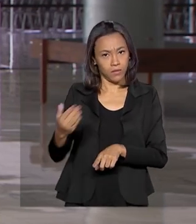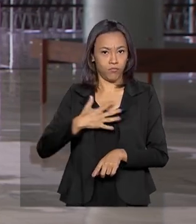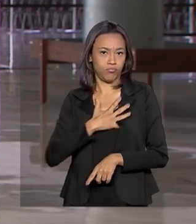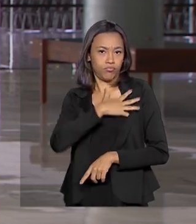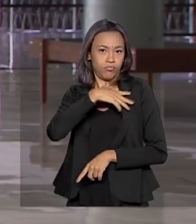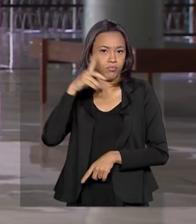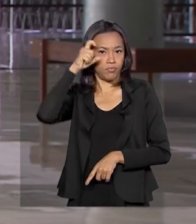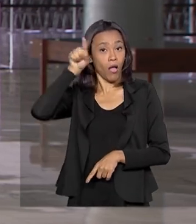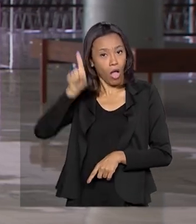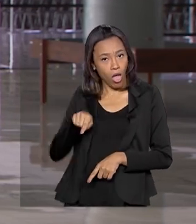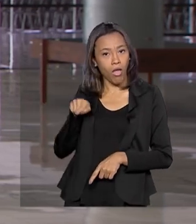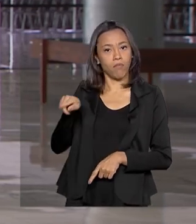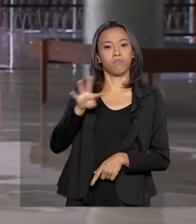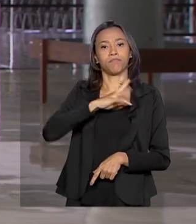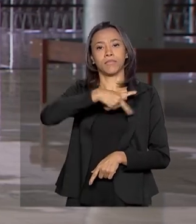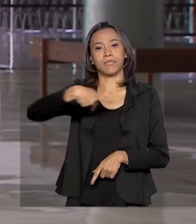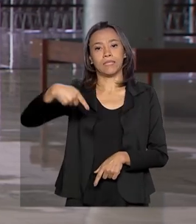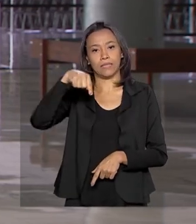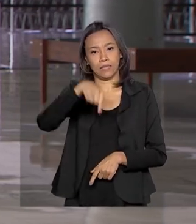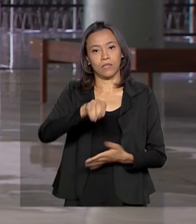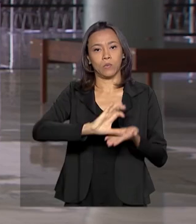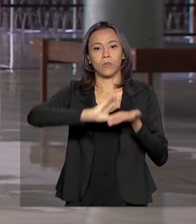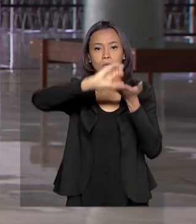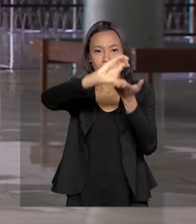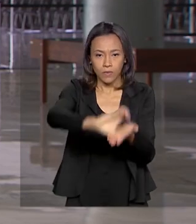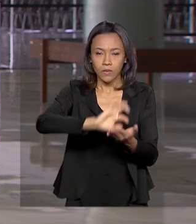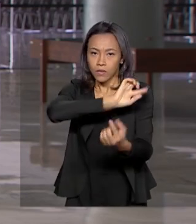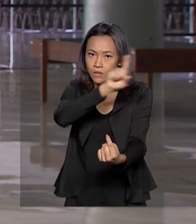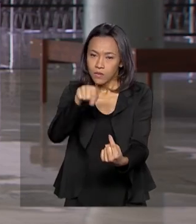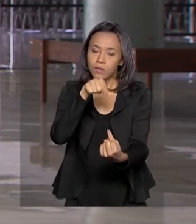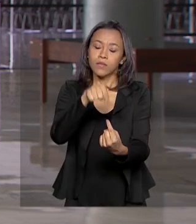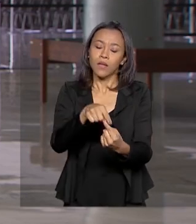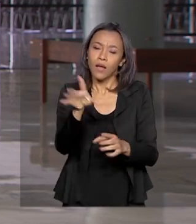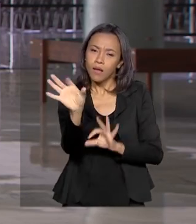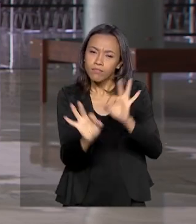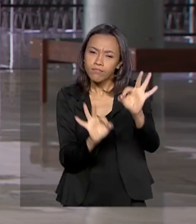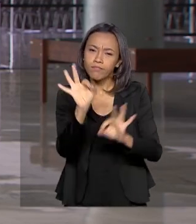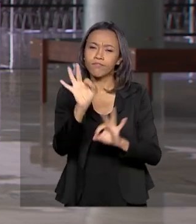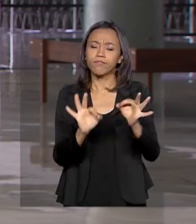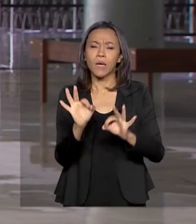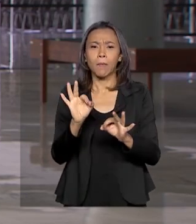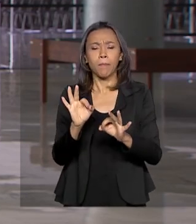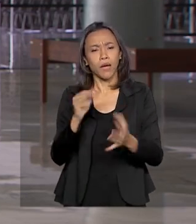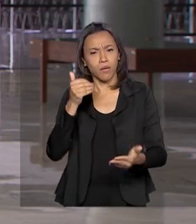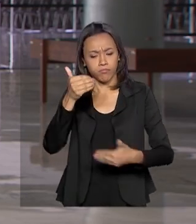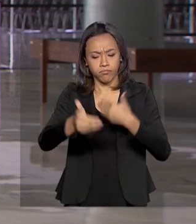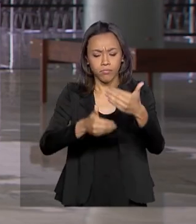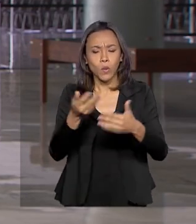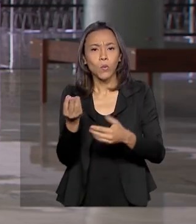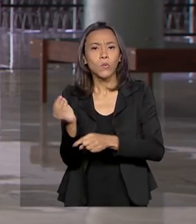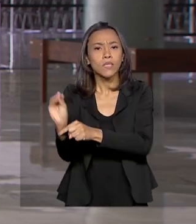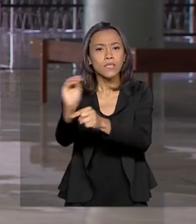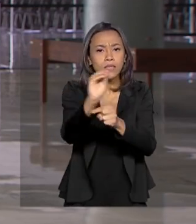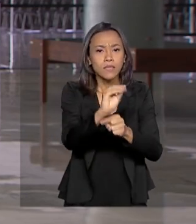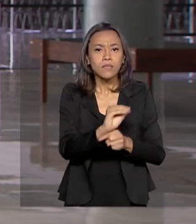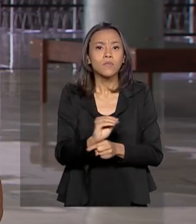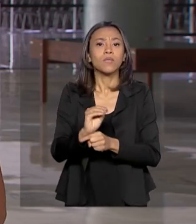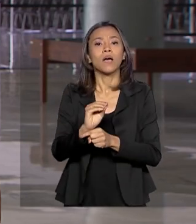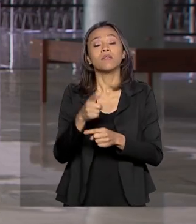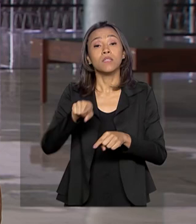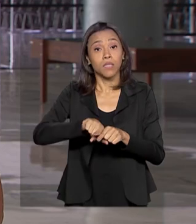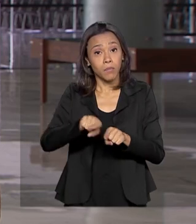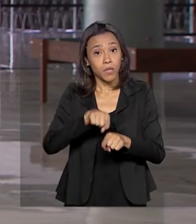federal é centralizar e unificar as ações de preservação e desenvolvimento da região amazônica.